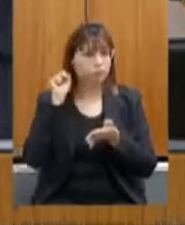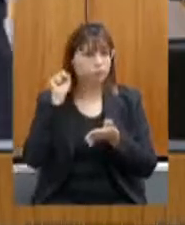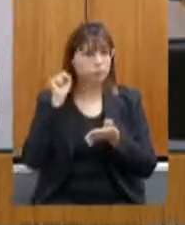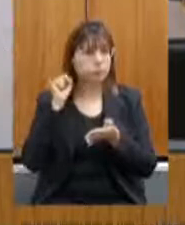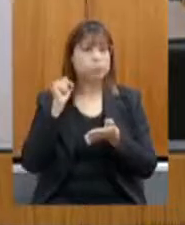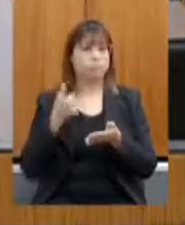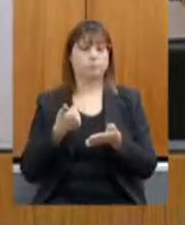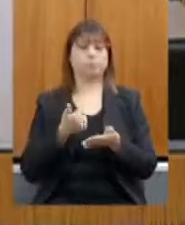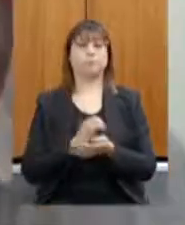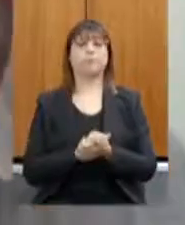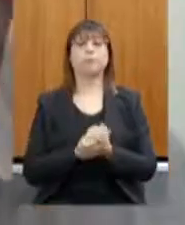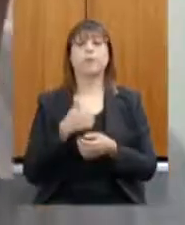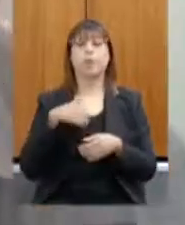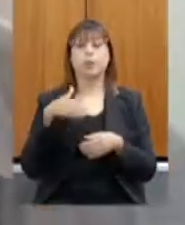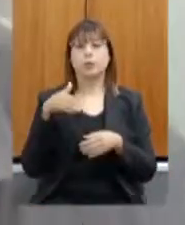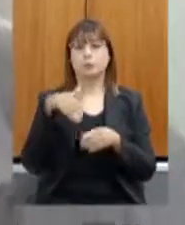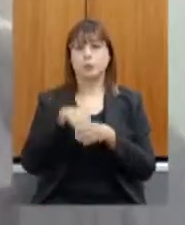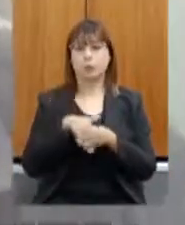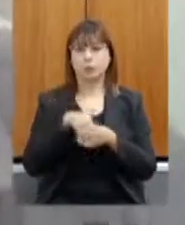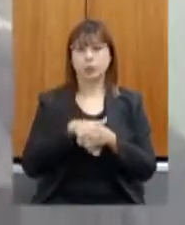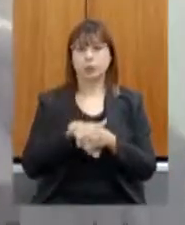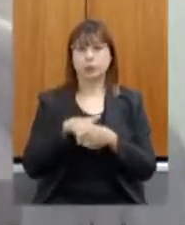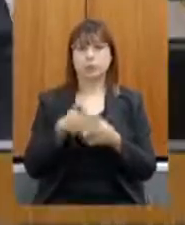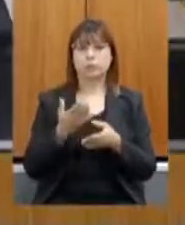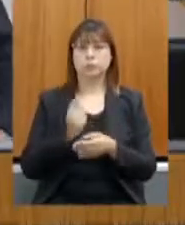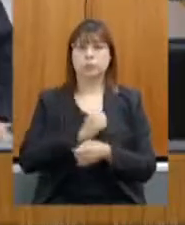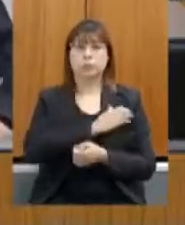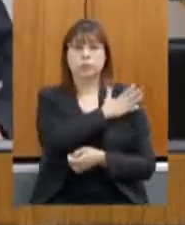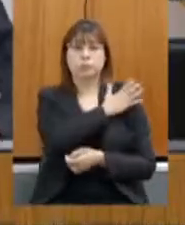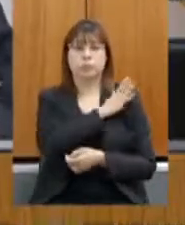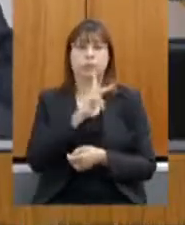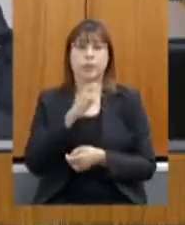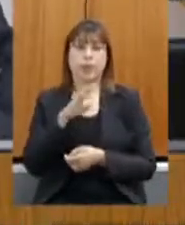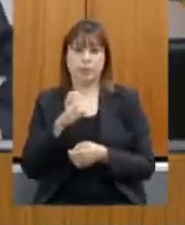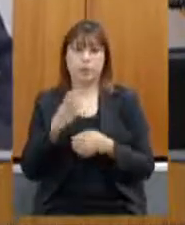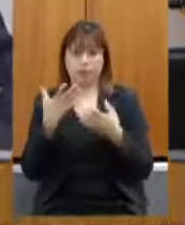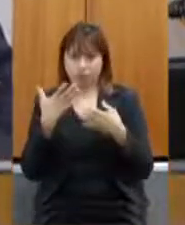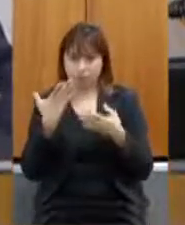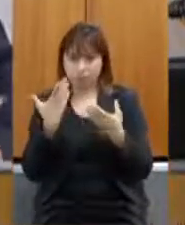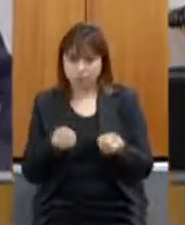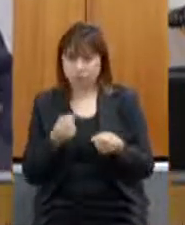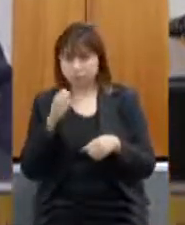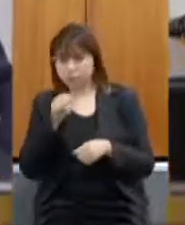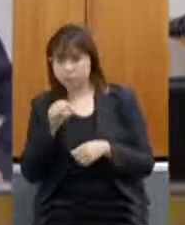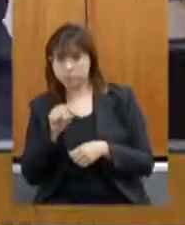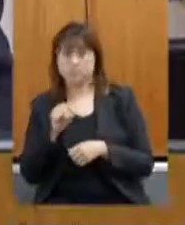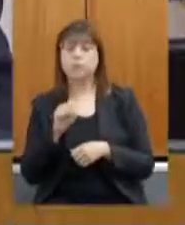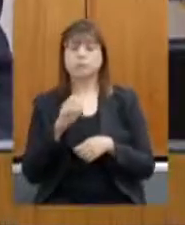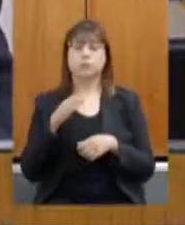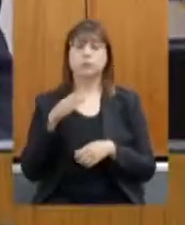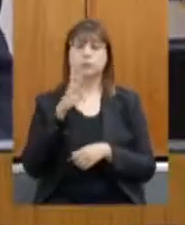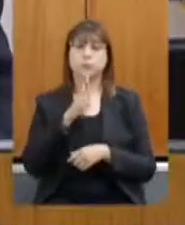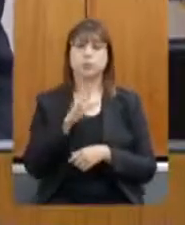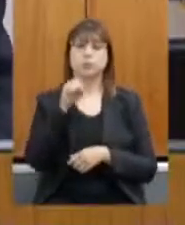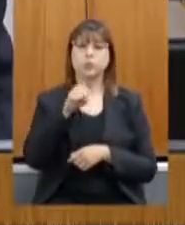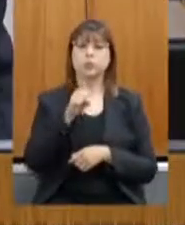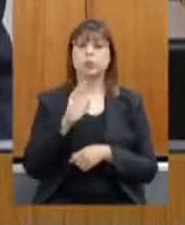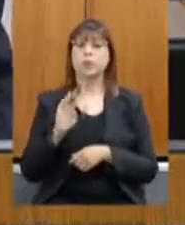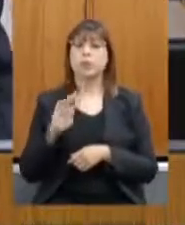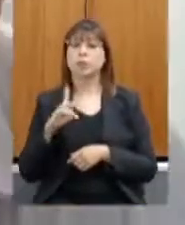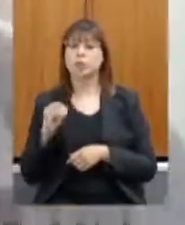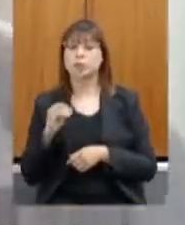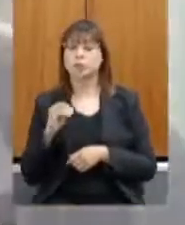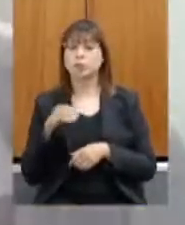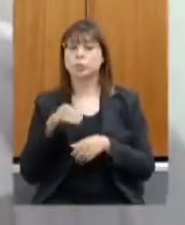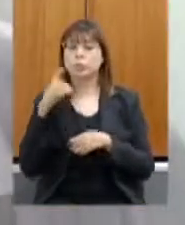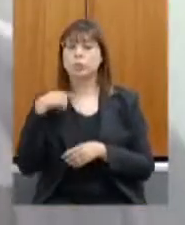como vota o deputado coronel Henrique deputado coronel Henrique vota sim senhor presidente deputado Betinho Pito